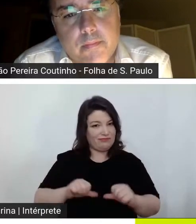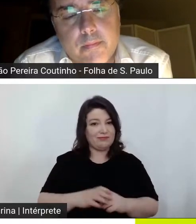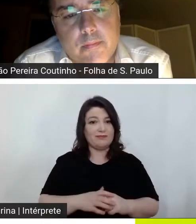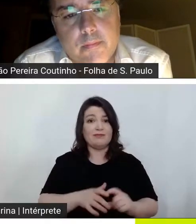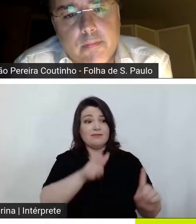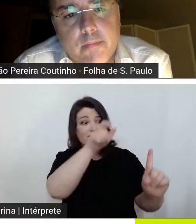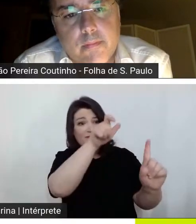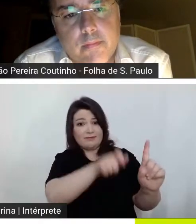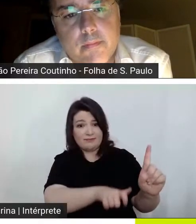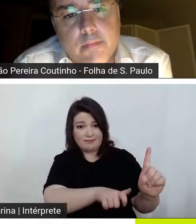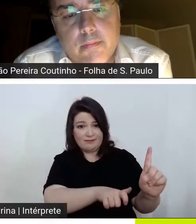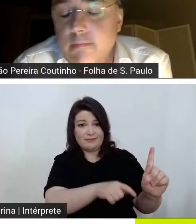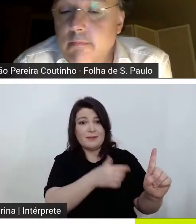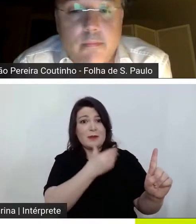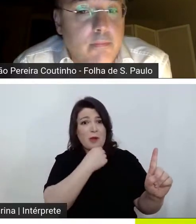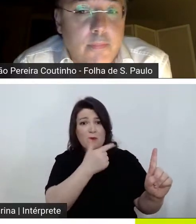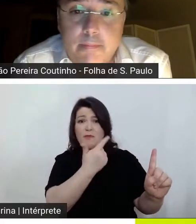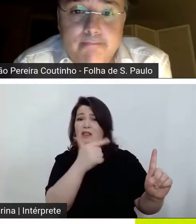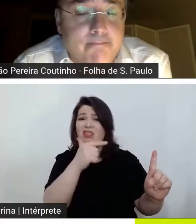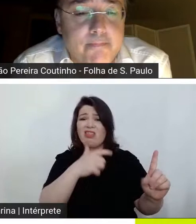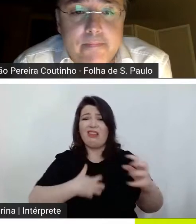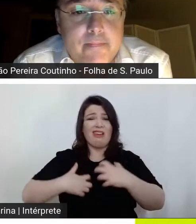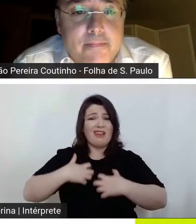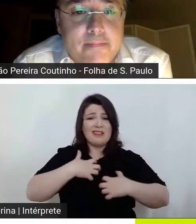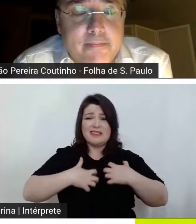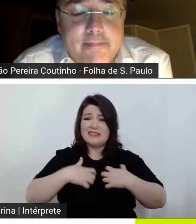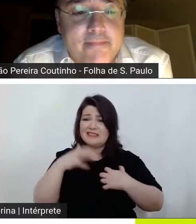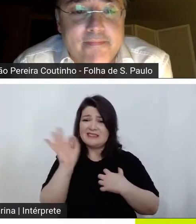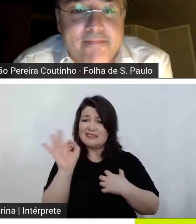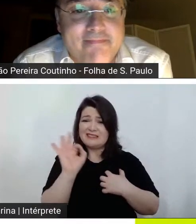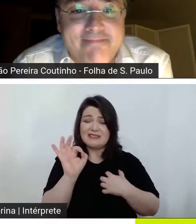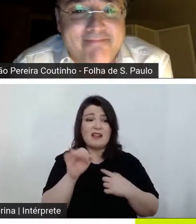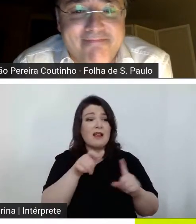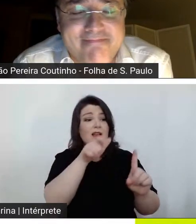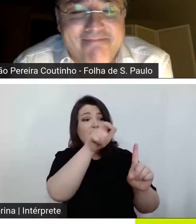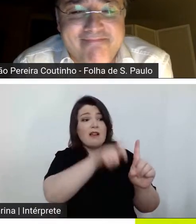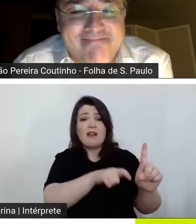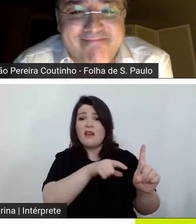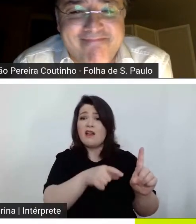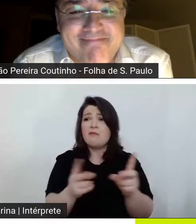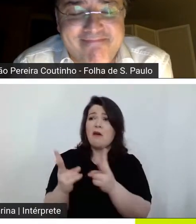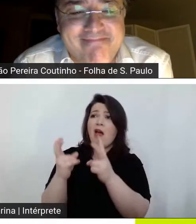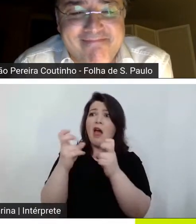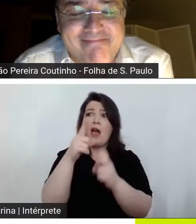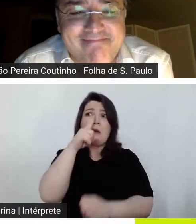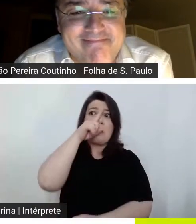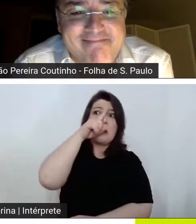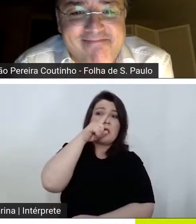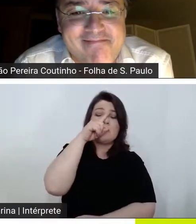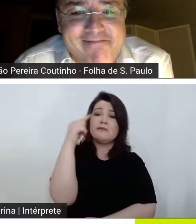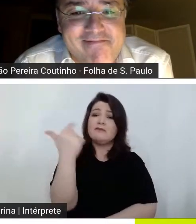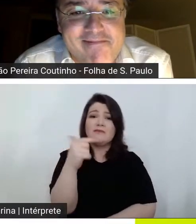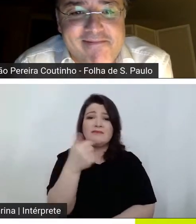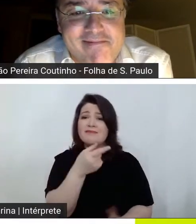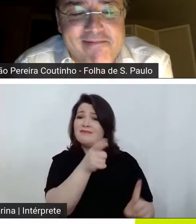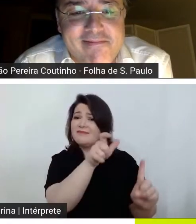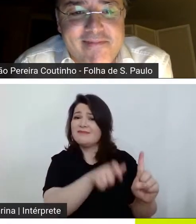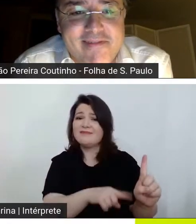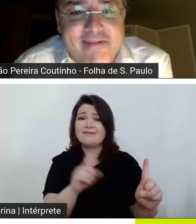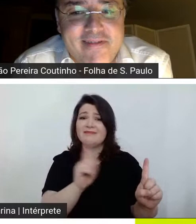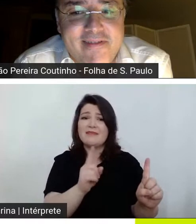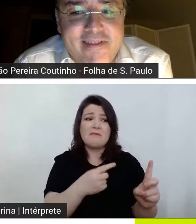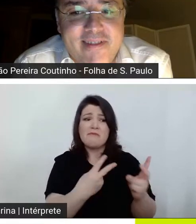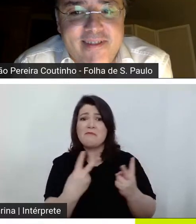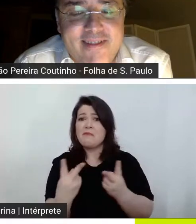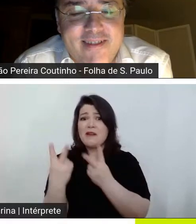angústia não né ele nem percebe o perigo isso também é muito interessante nele né ele não percebe o perigo